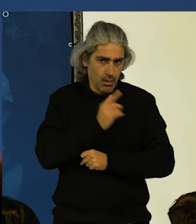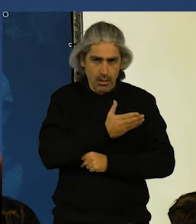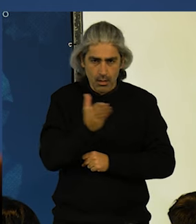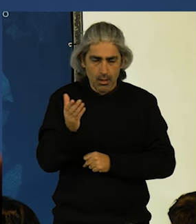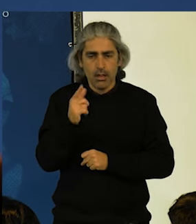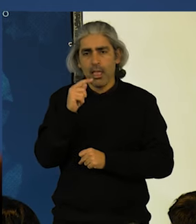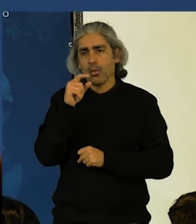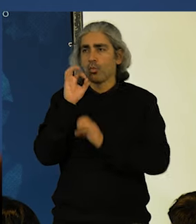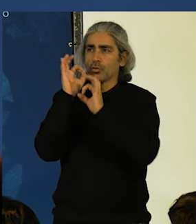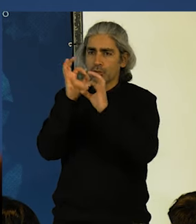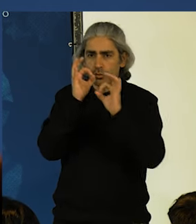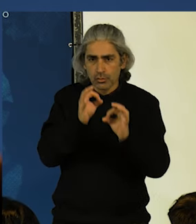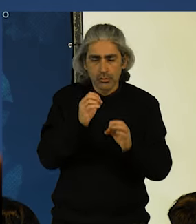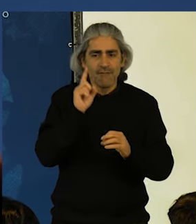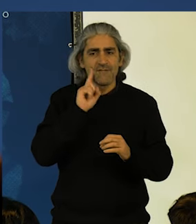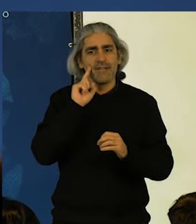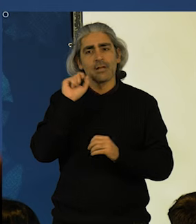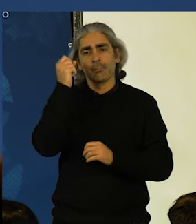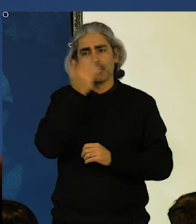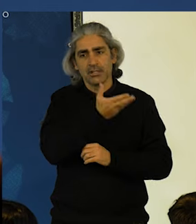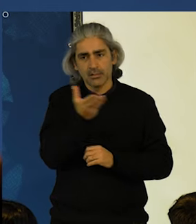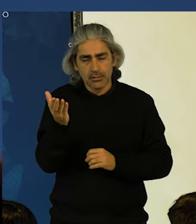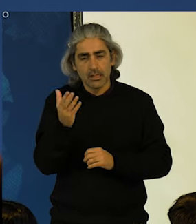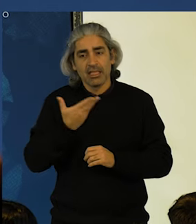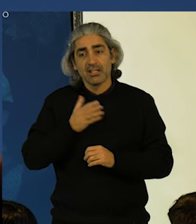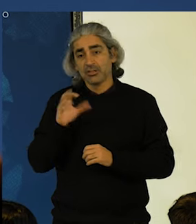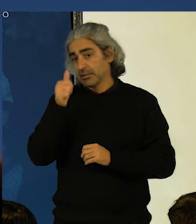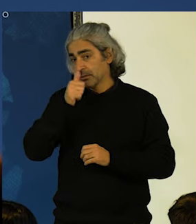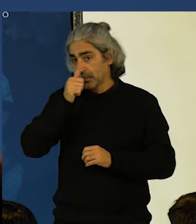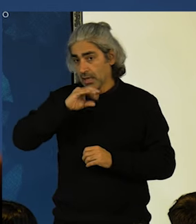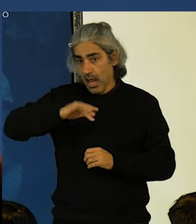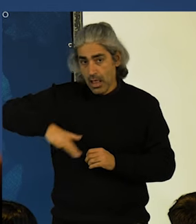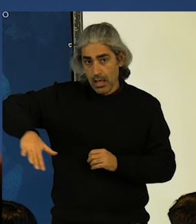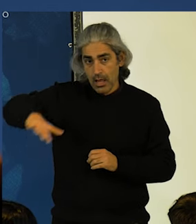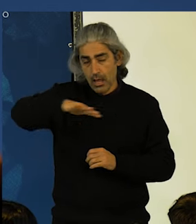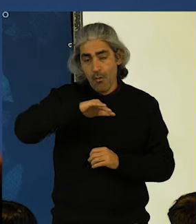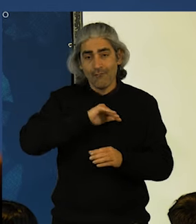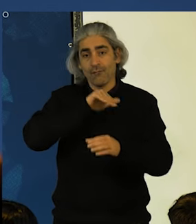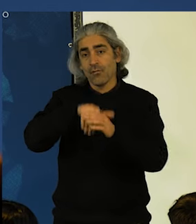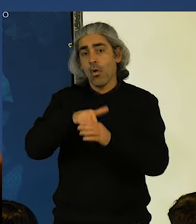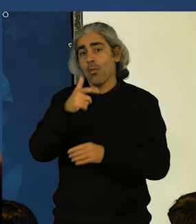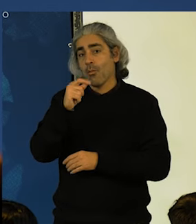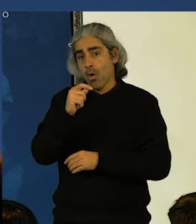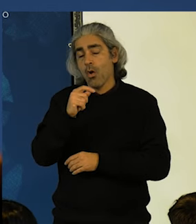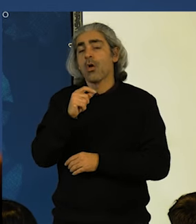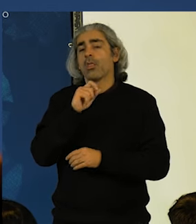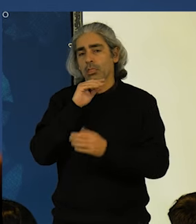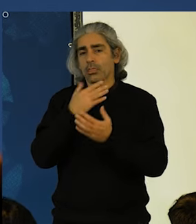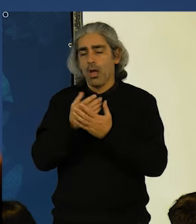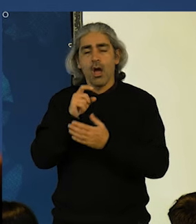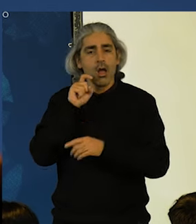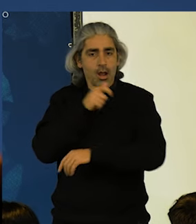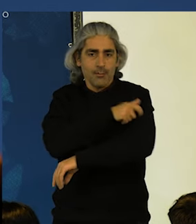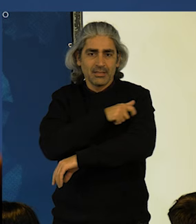aos ecologistas, às feministas. No Distrito de Santarém, só o voto no Bloco de Esquerda garante a